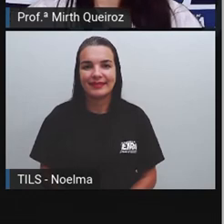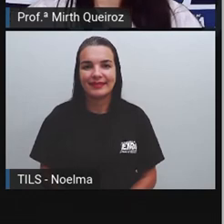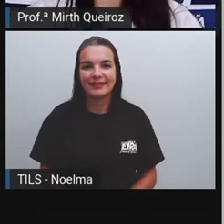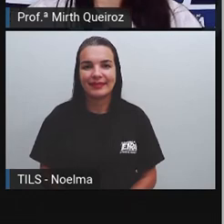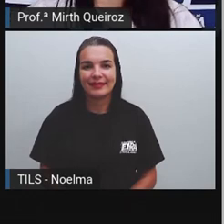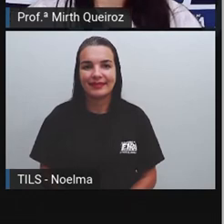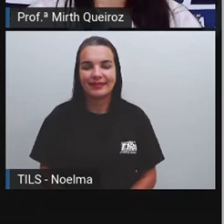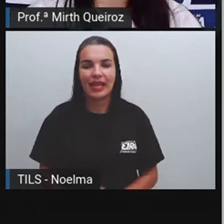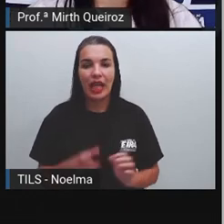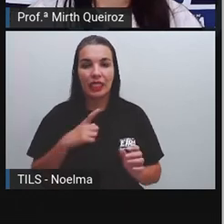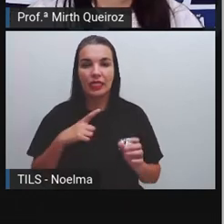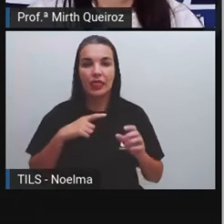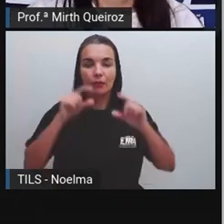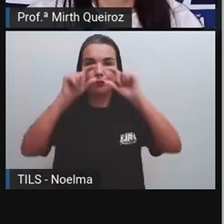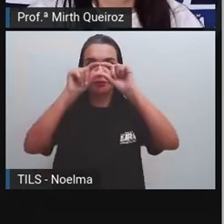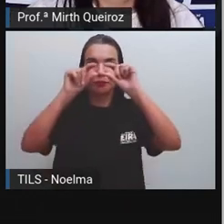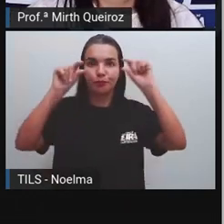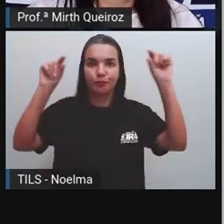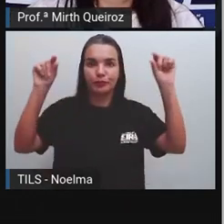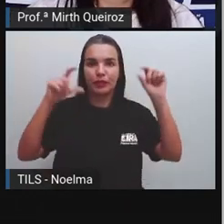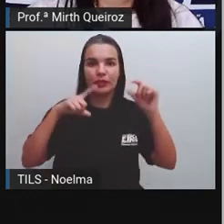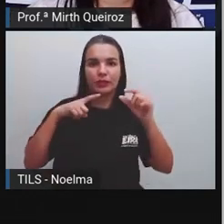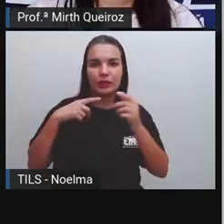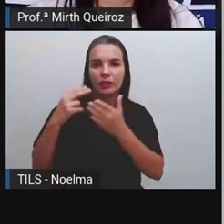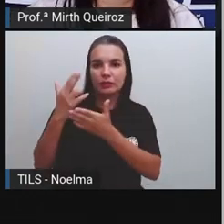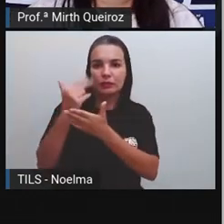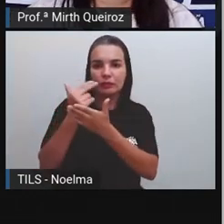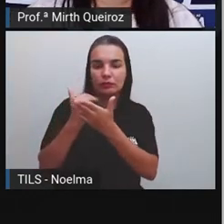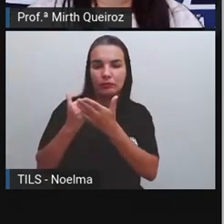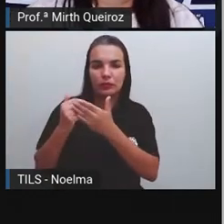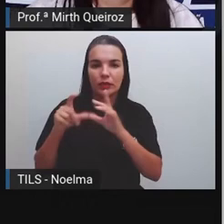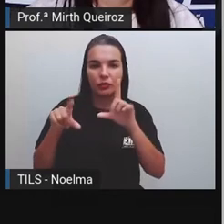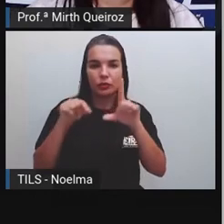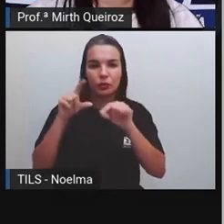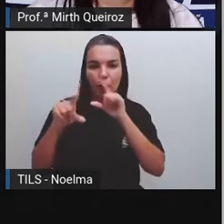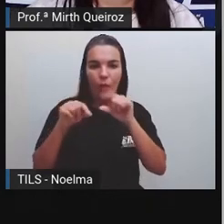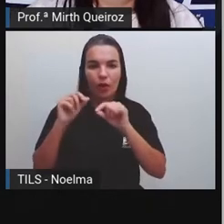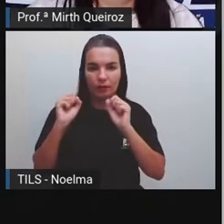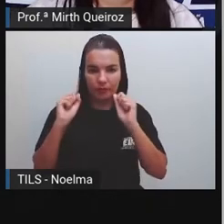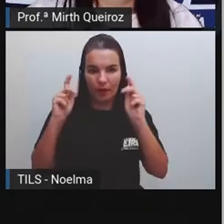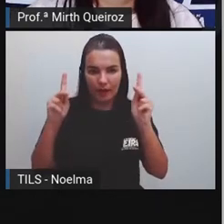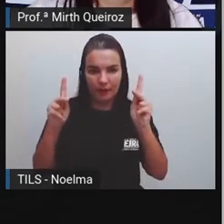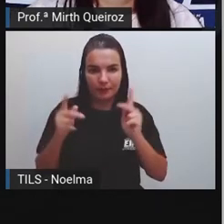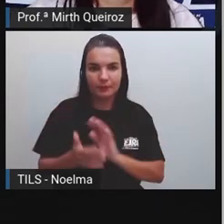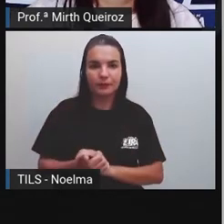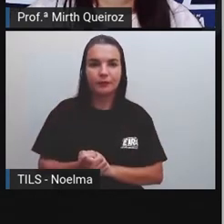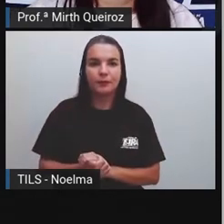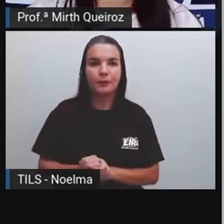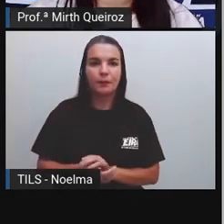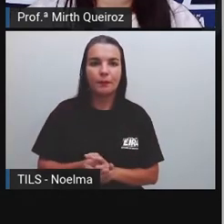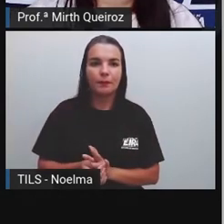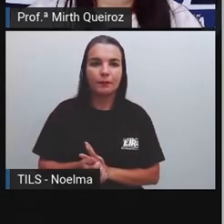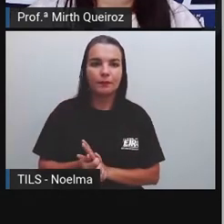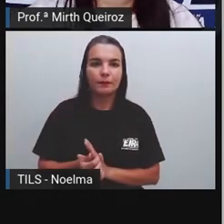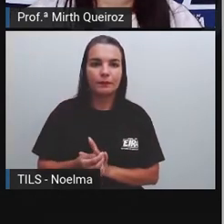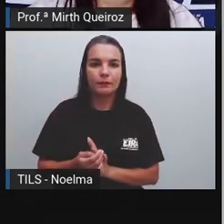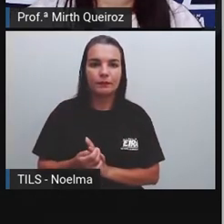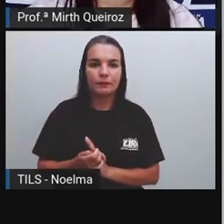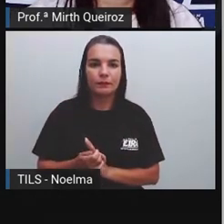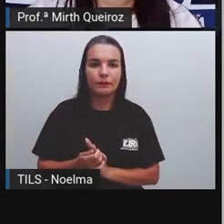que é onde vocês vão escrever. Então eu posso escolher meu fundo. Vamos escolher aqui um fundo de escola.